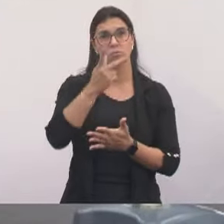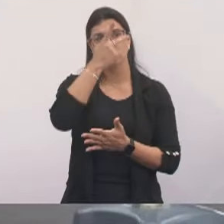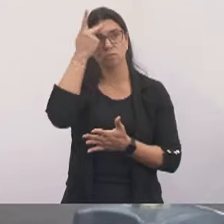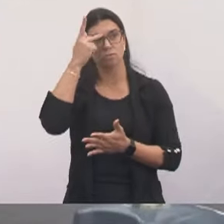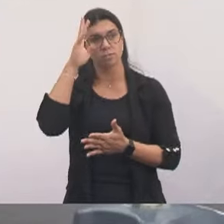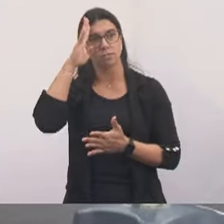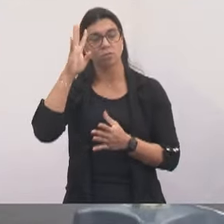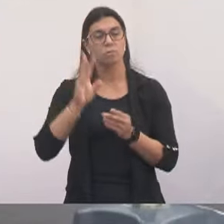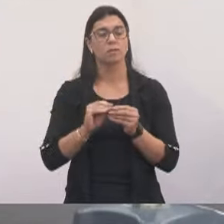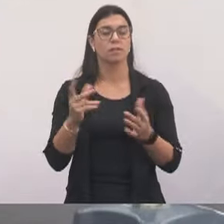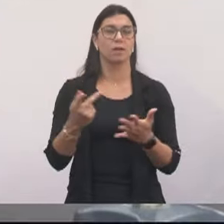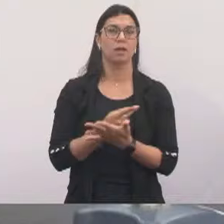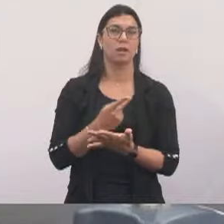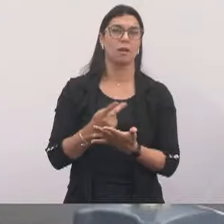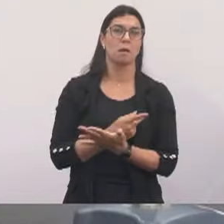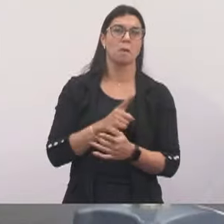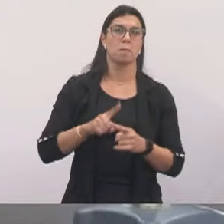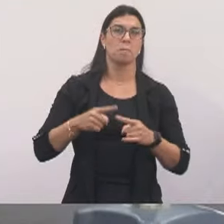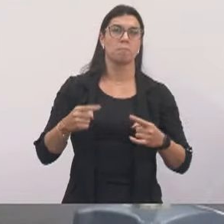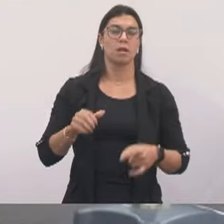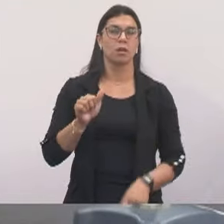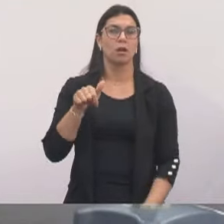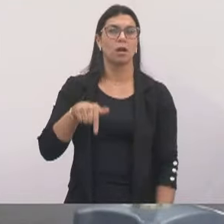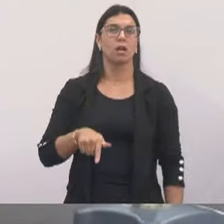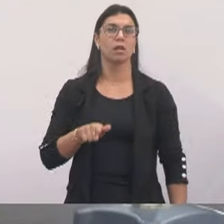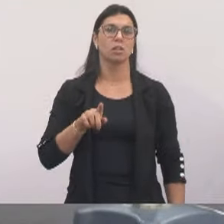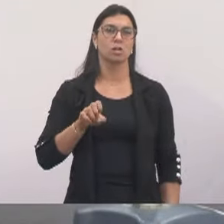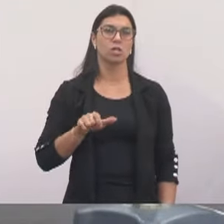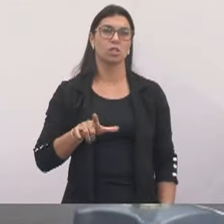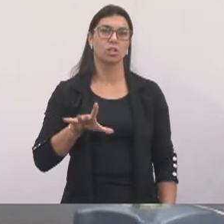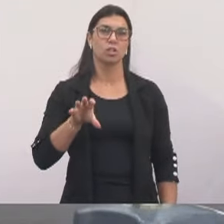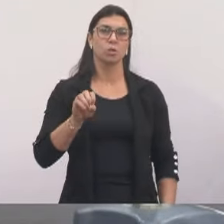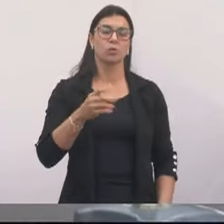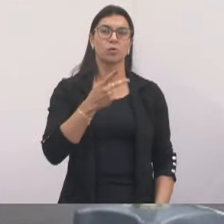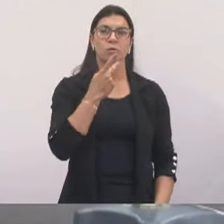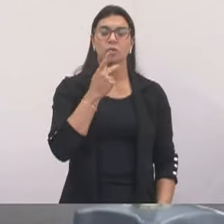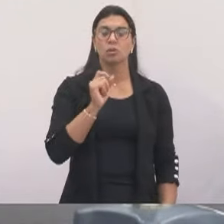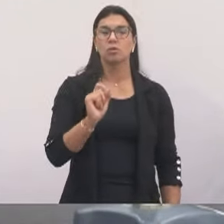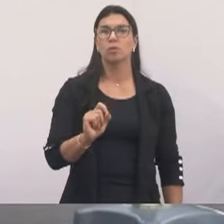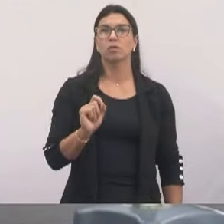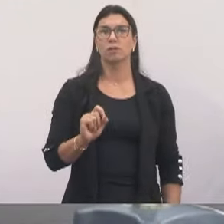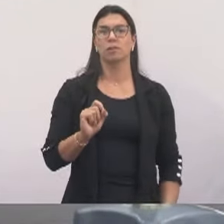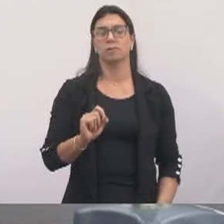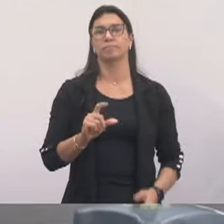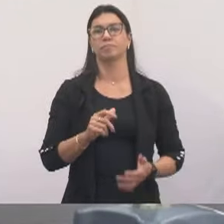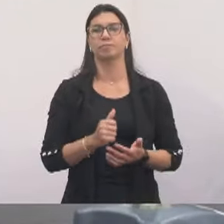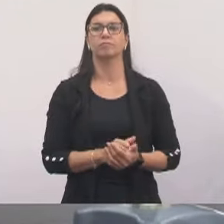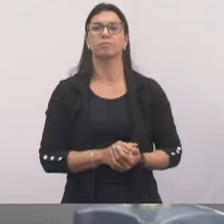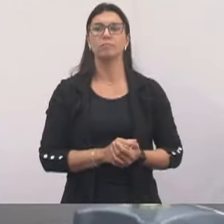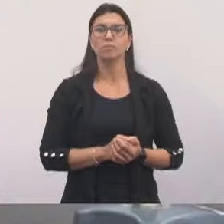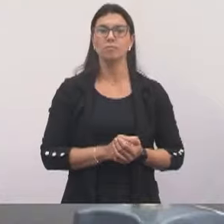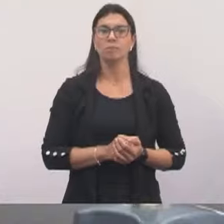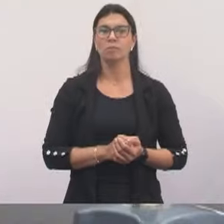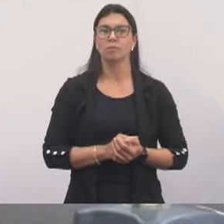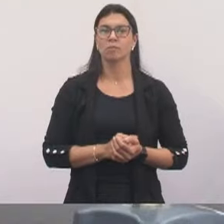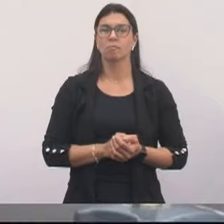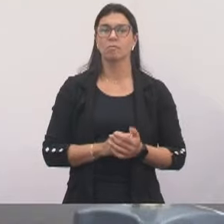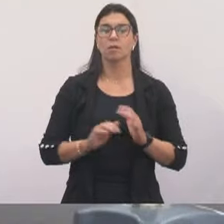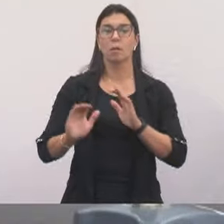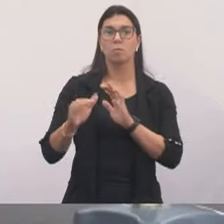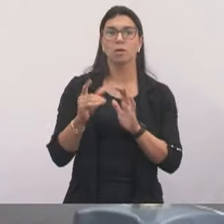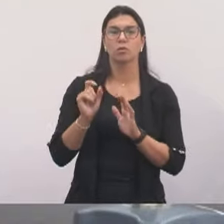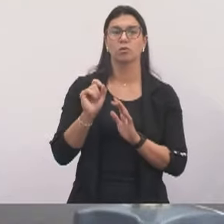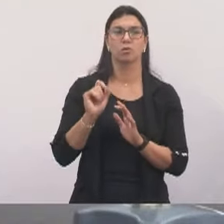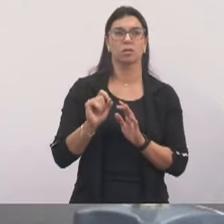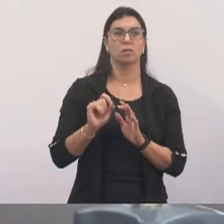do Diário de Jacareí, na pessoa do Ângelo, sempre apura, e ele fez a primeira nota e agora já mandou uma outra nota